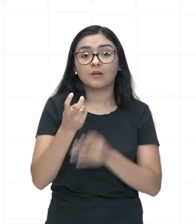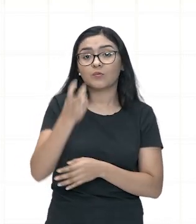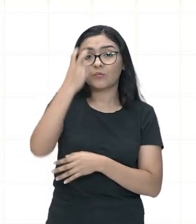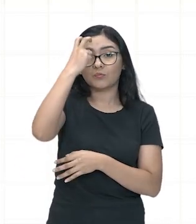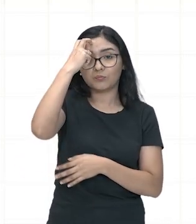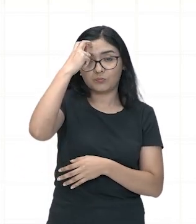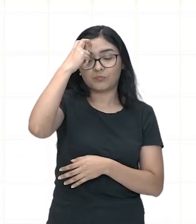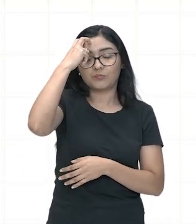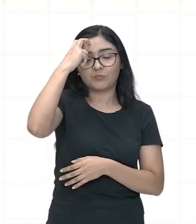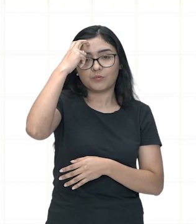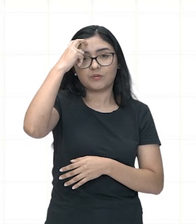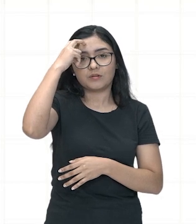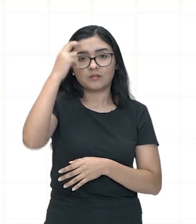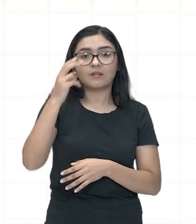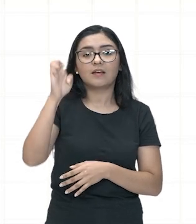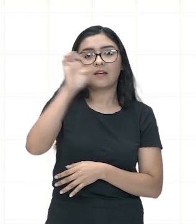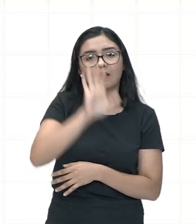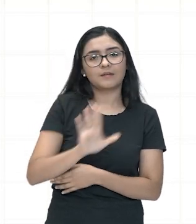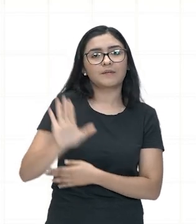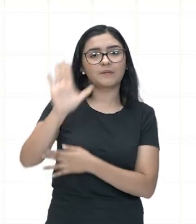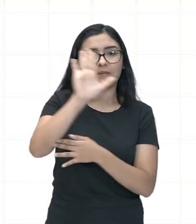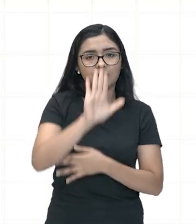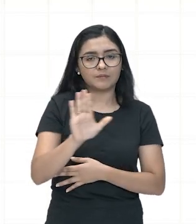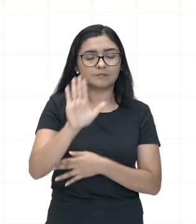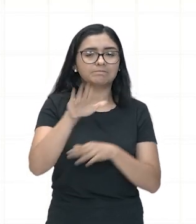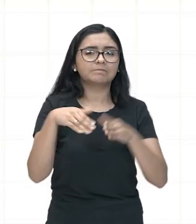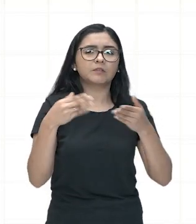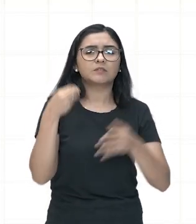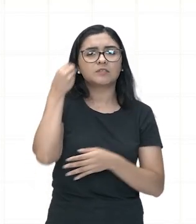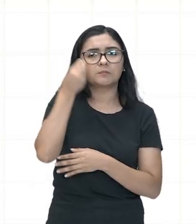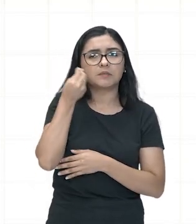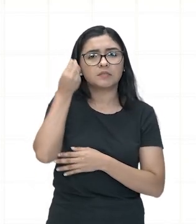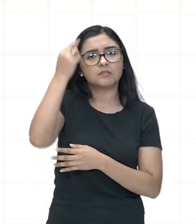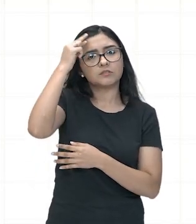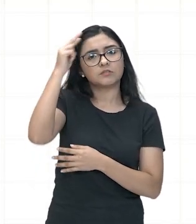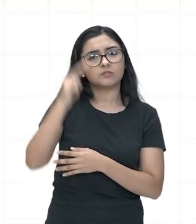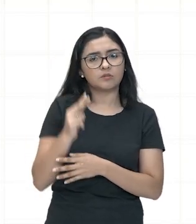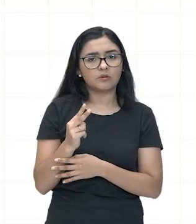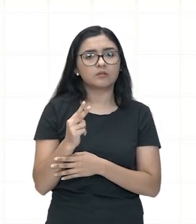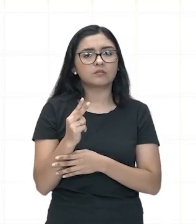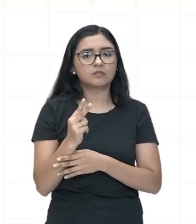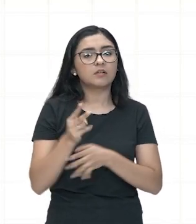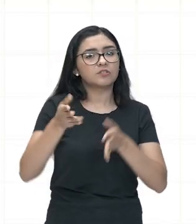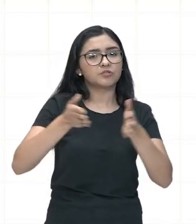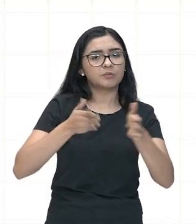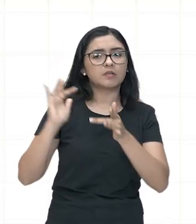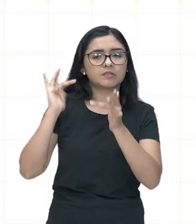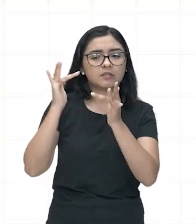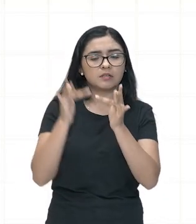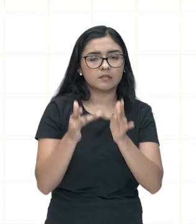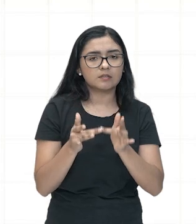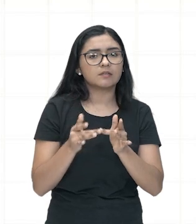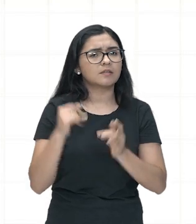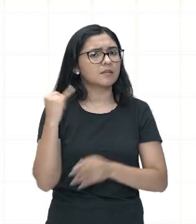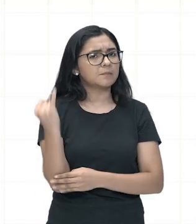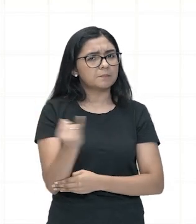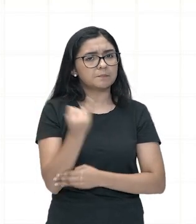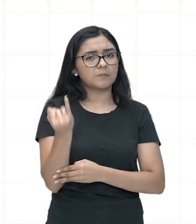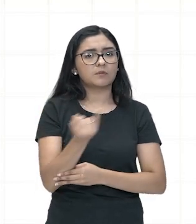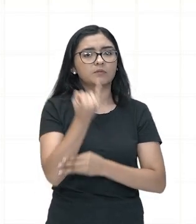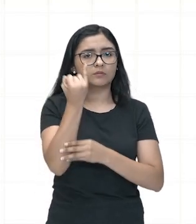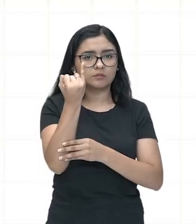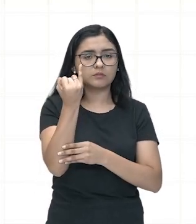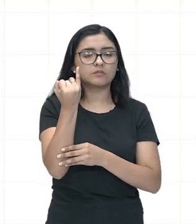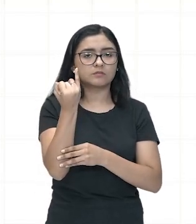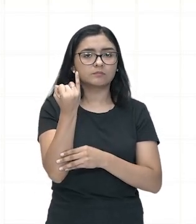Olha só, então, a experiência histórica da Antiguidade Clássica é crucial, é